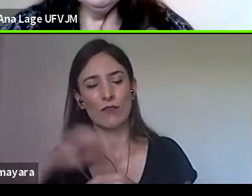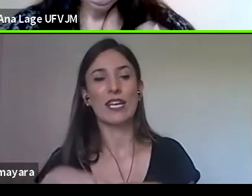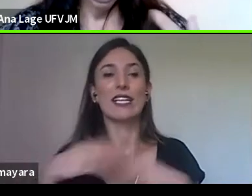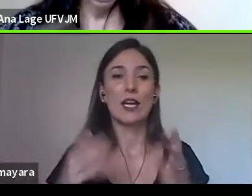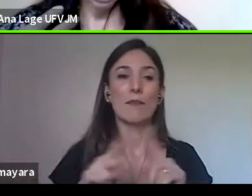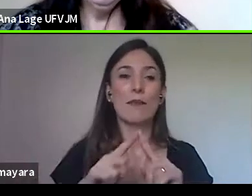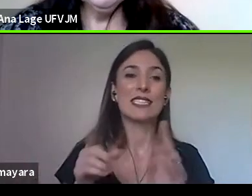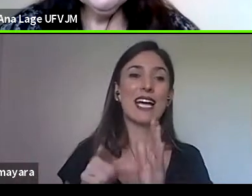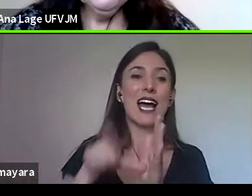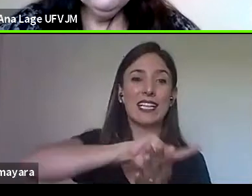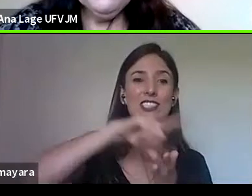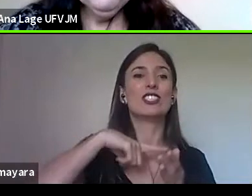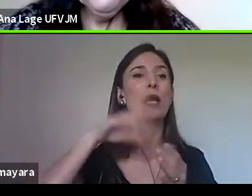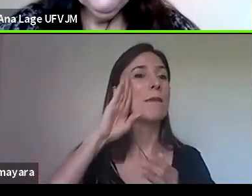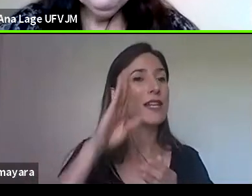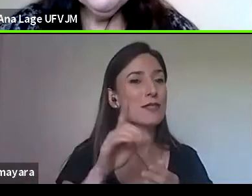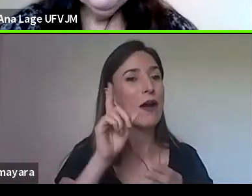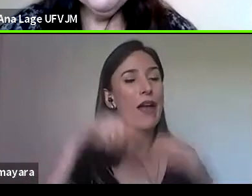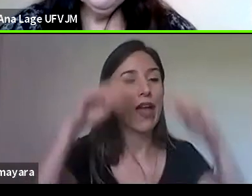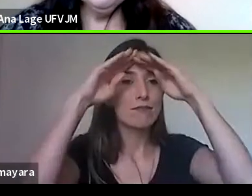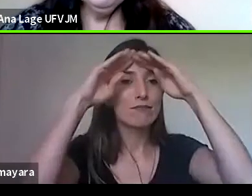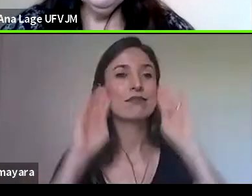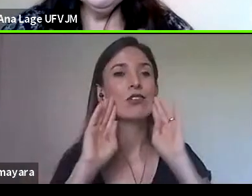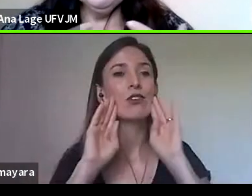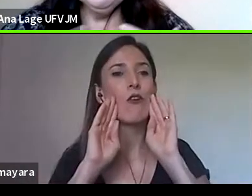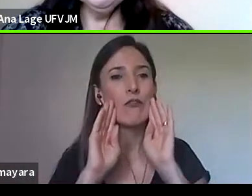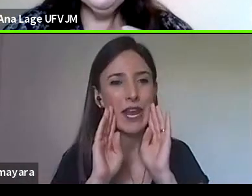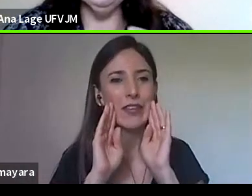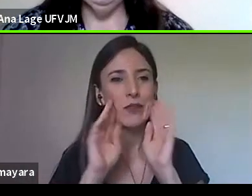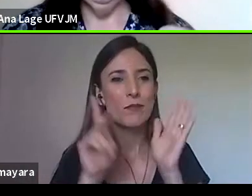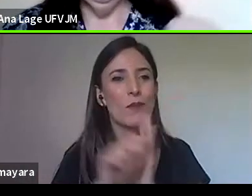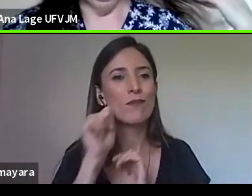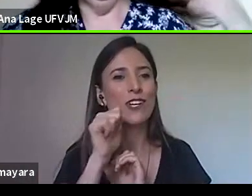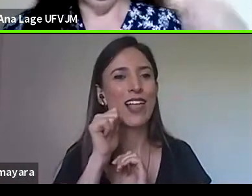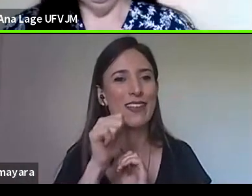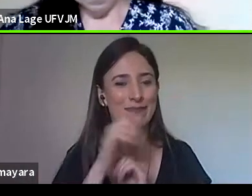Então, são essas instituições que eu quero falar muito rapidamente aqui para vocês.